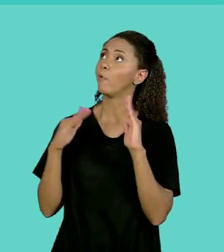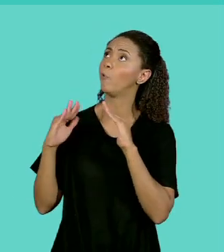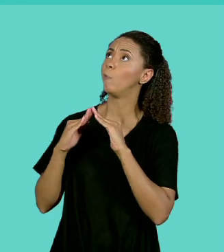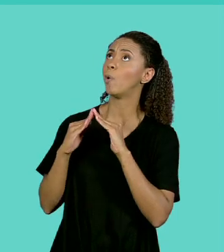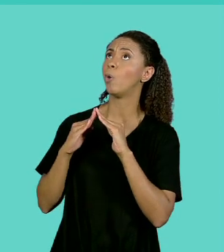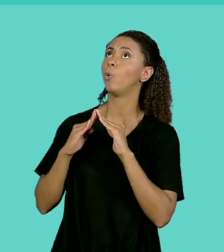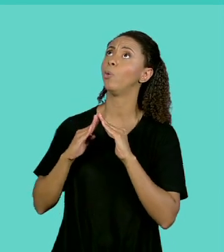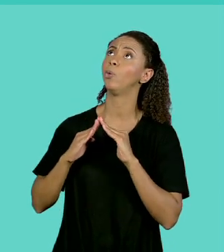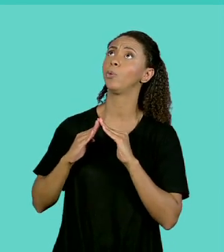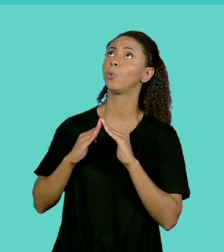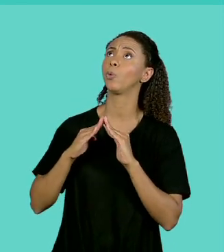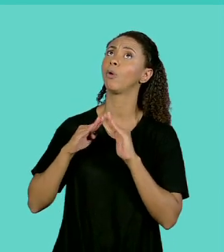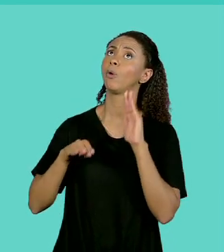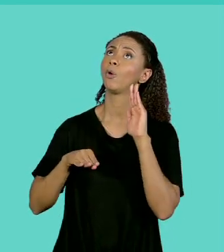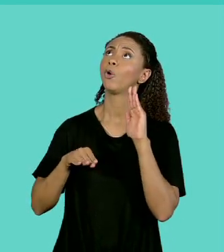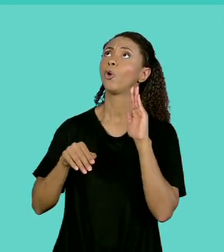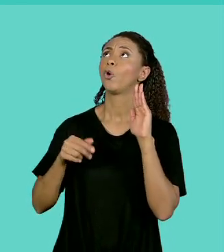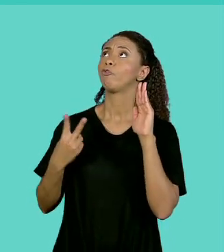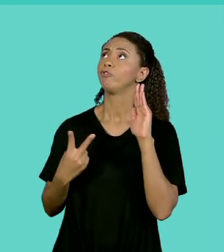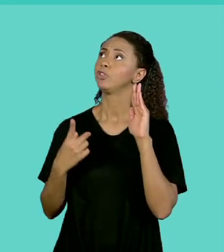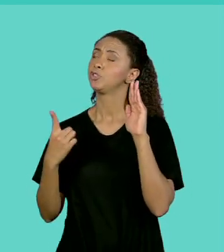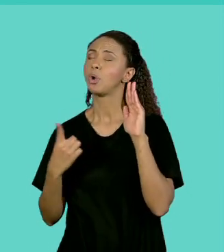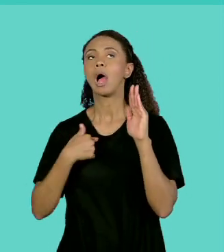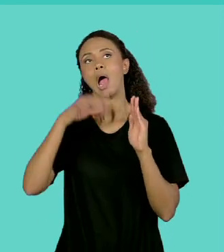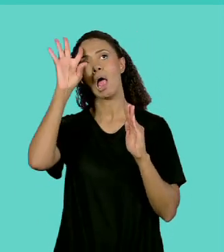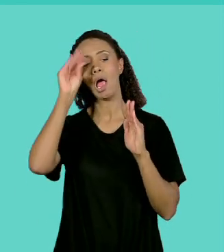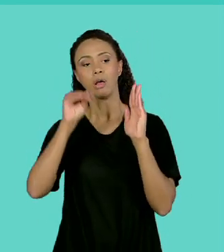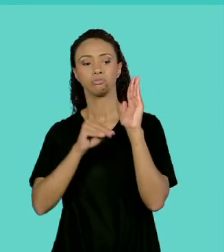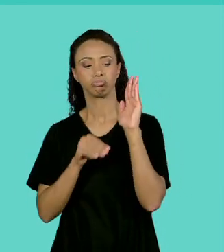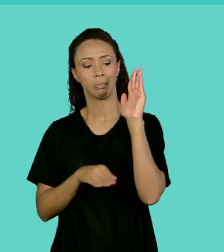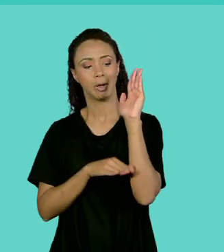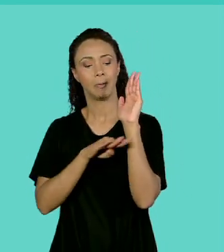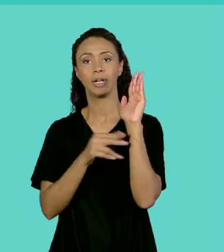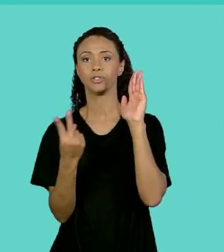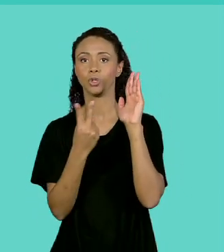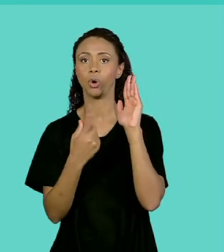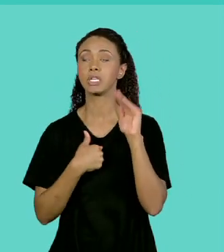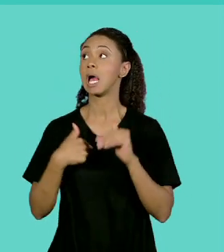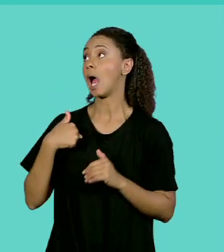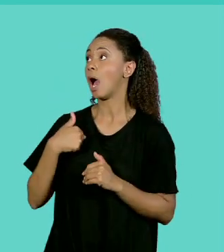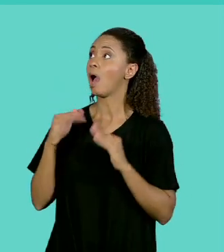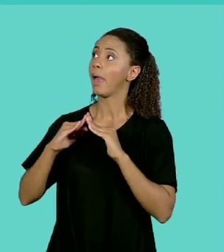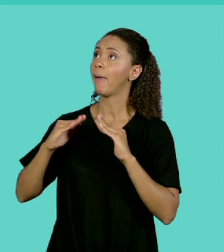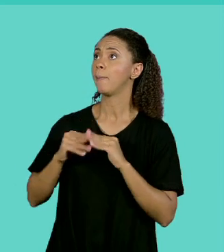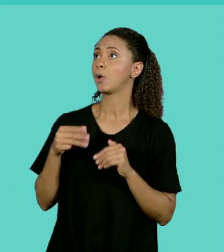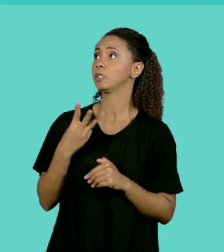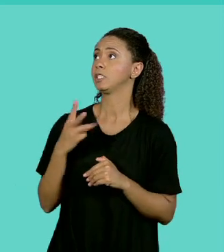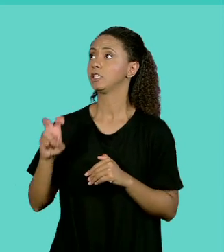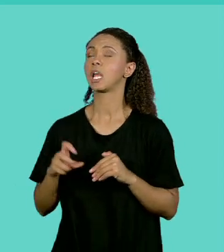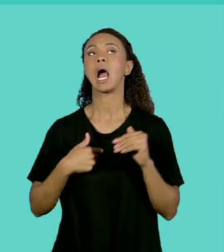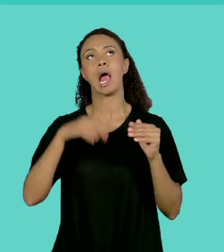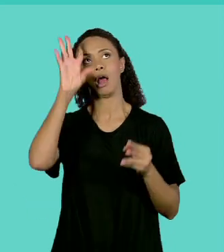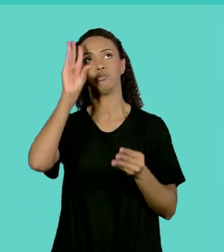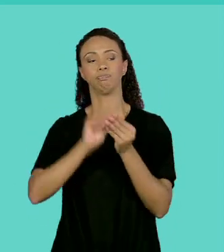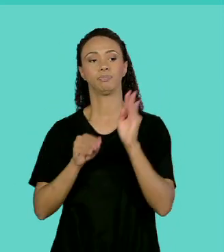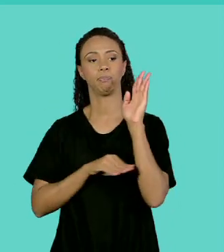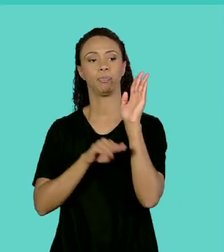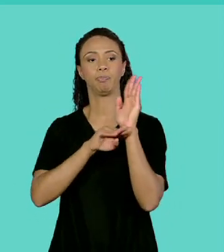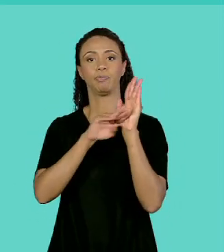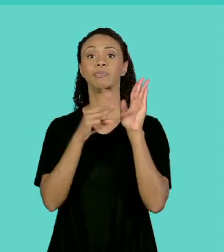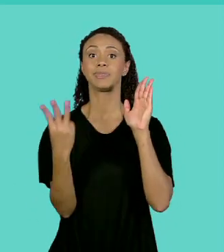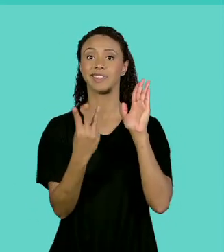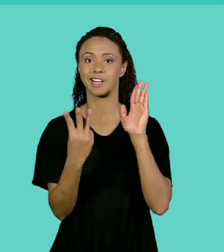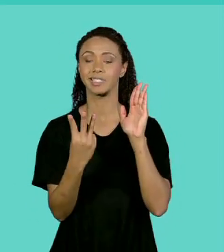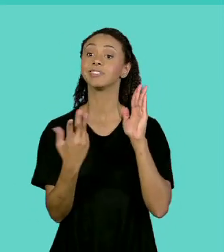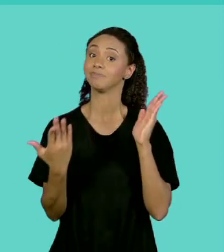21, você sabe que está no segundo andar. Eu moro no apartamento 35, está no terceiro andar. Por isso mesmo nós temos